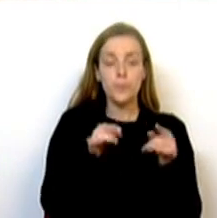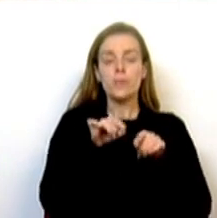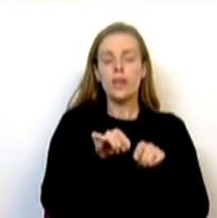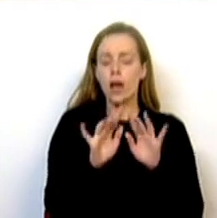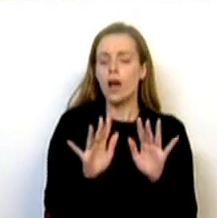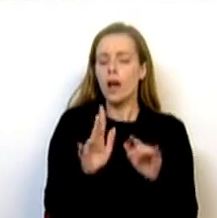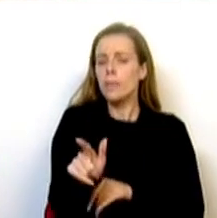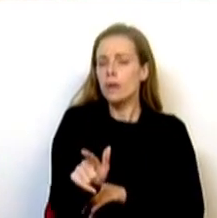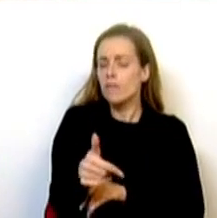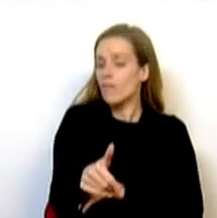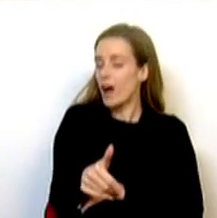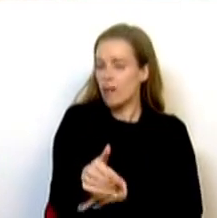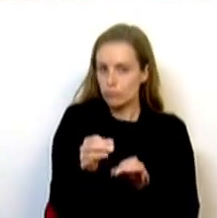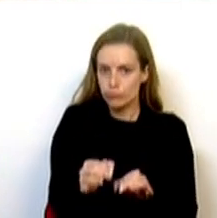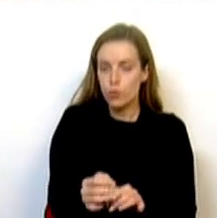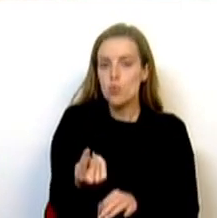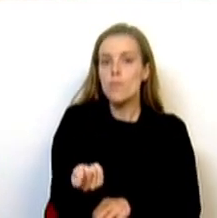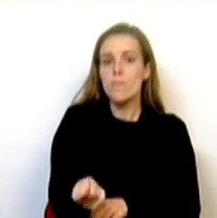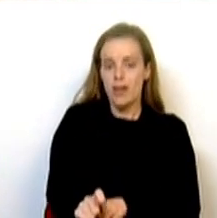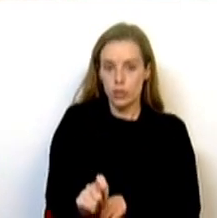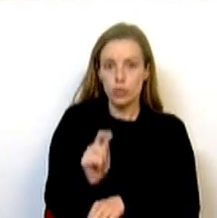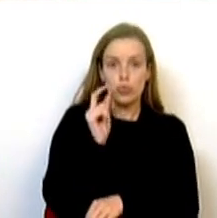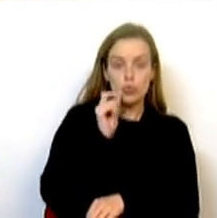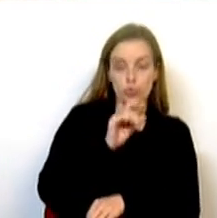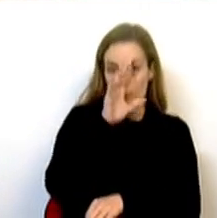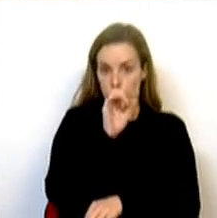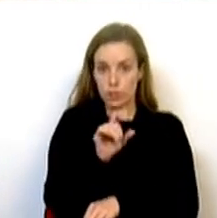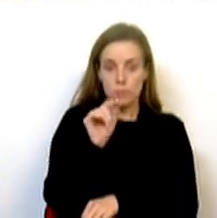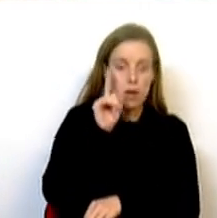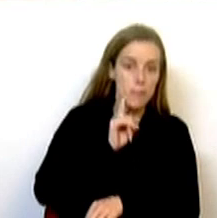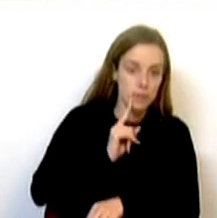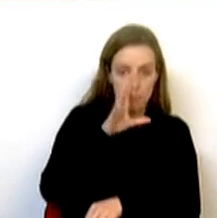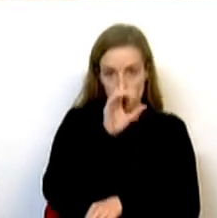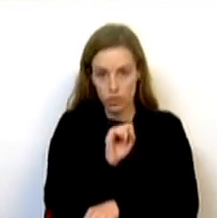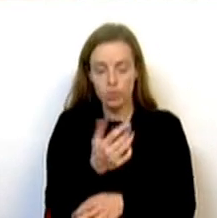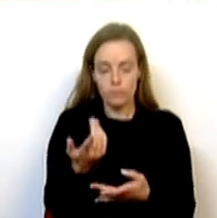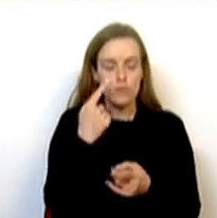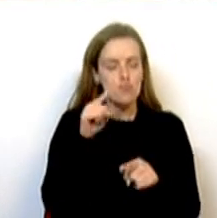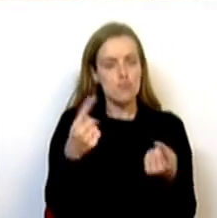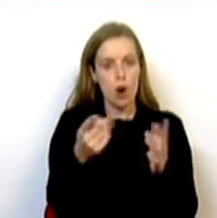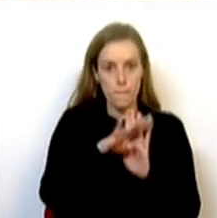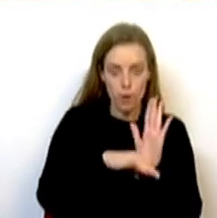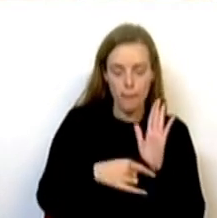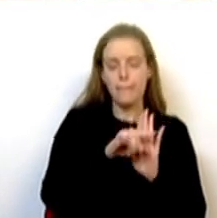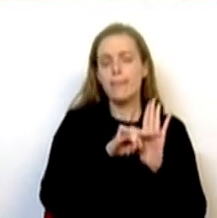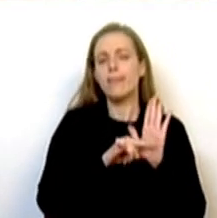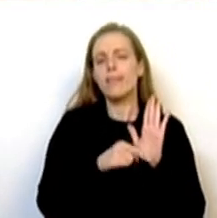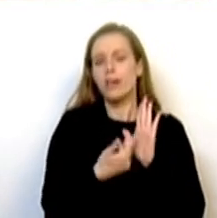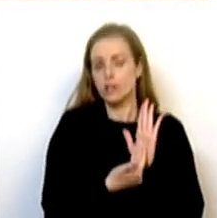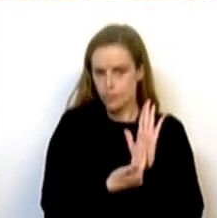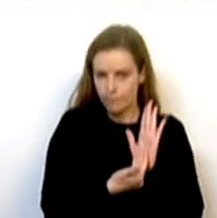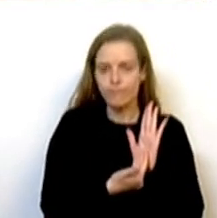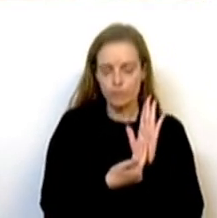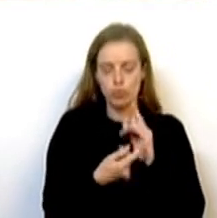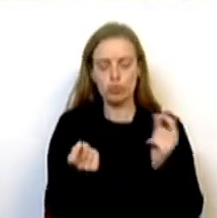fará um mês que a Sra. Ministra e o Sr. Primeiro-Ministro apresentaram um programa com medidas que estão em discussão pública,